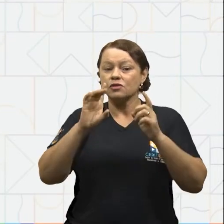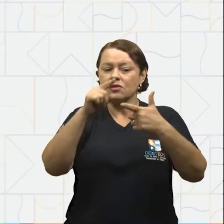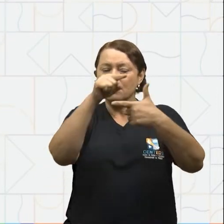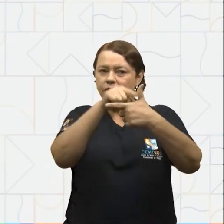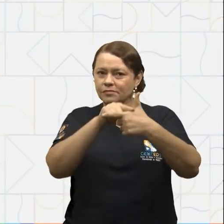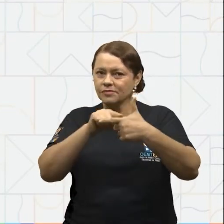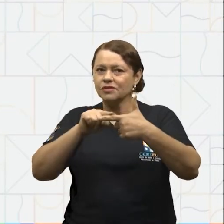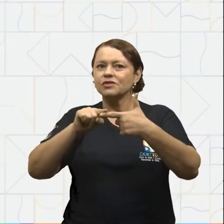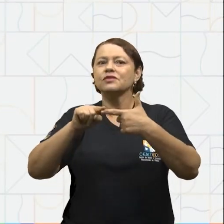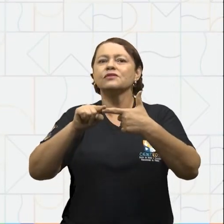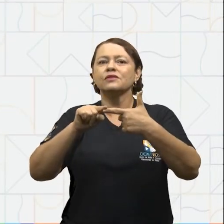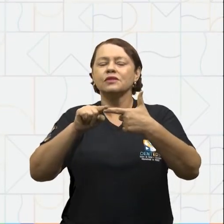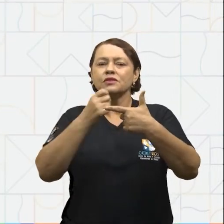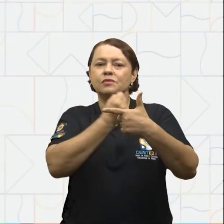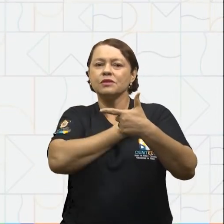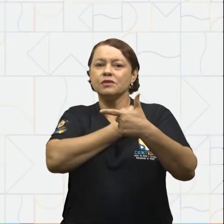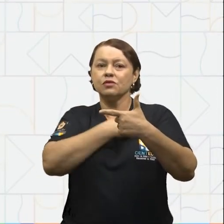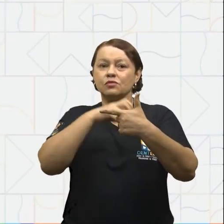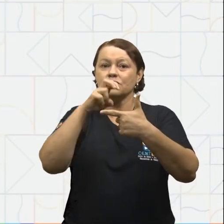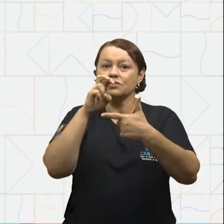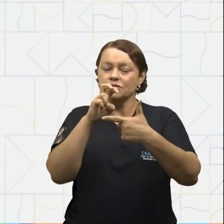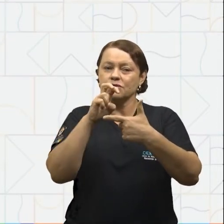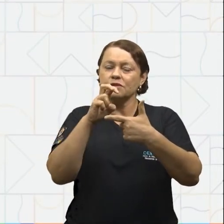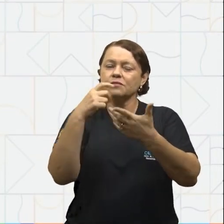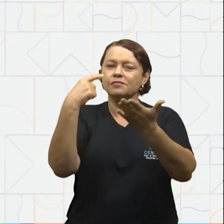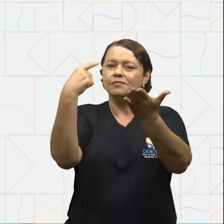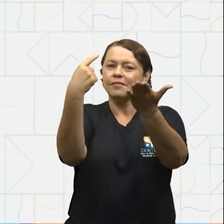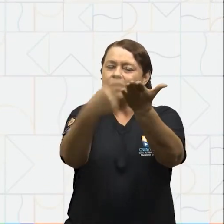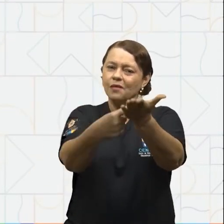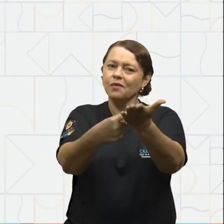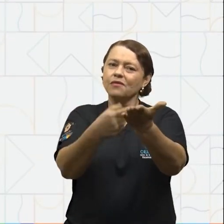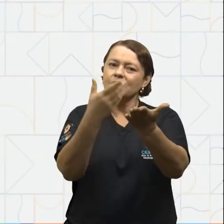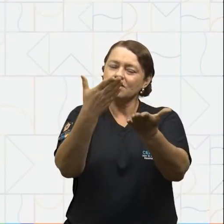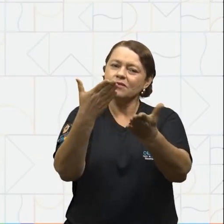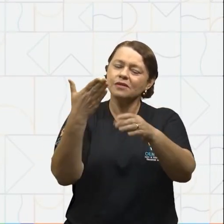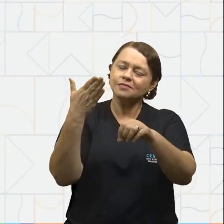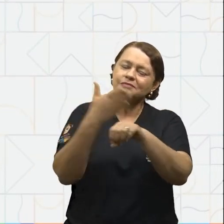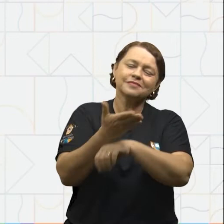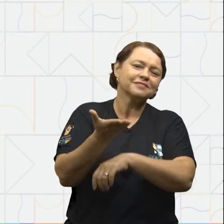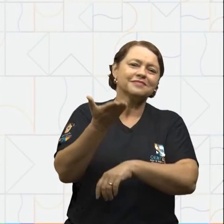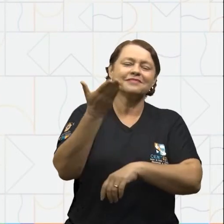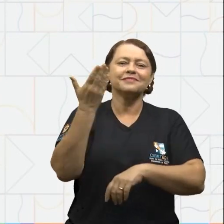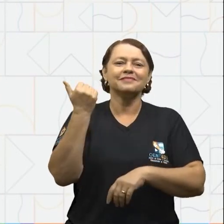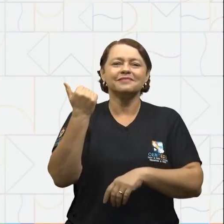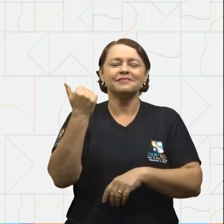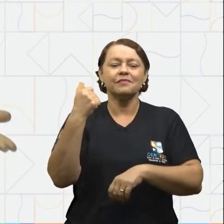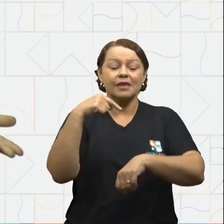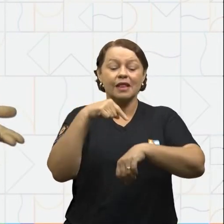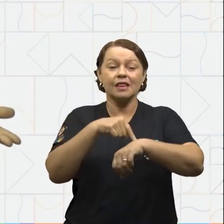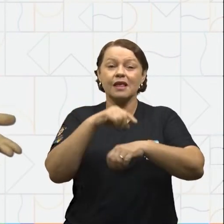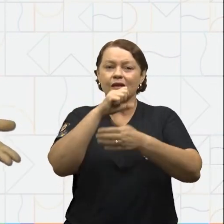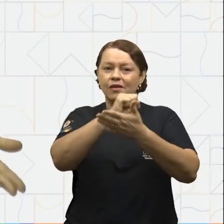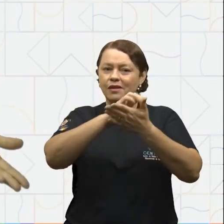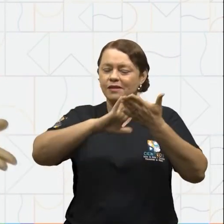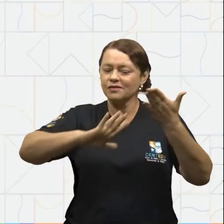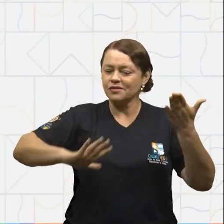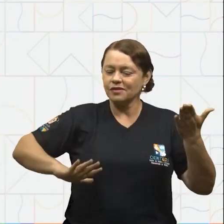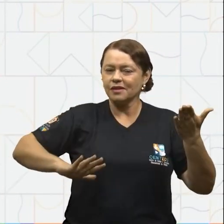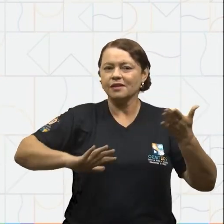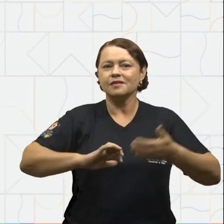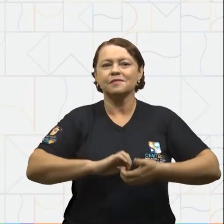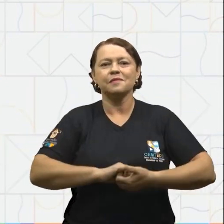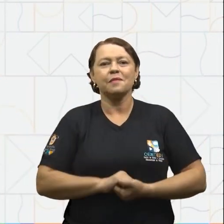dividirmos esse número por cinco, eu convido você a participar comigo da Hora da Atividade.